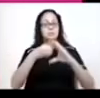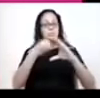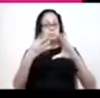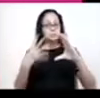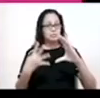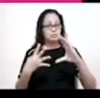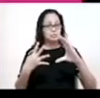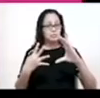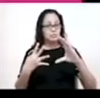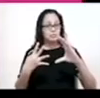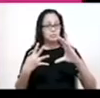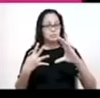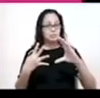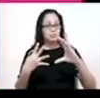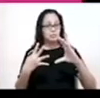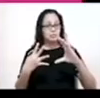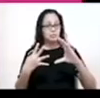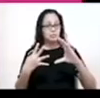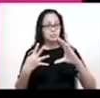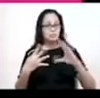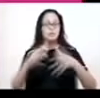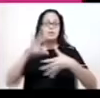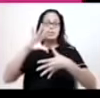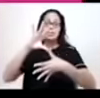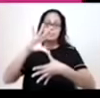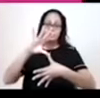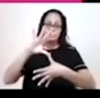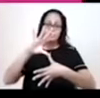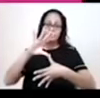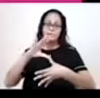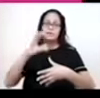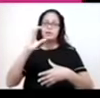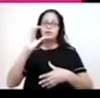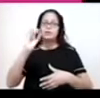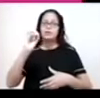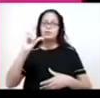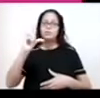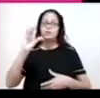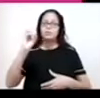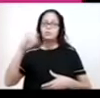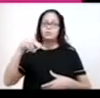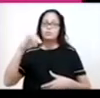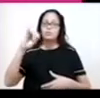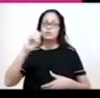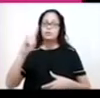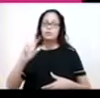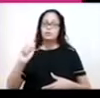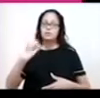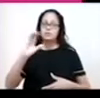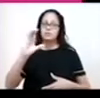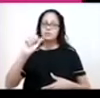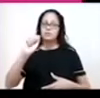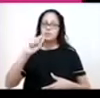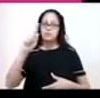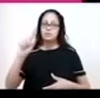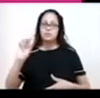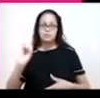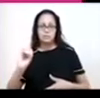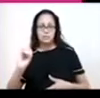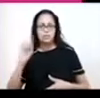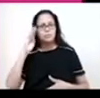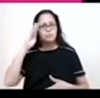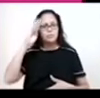Os critérios para se considerar a América como América Latina. A colonização, certo? E